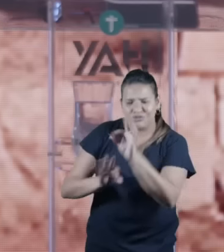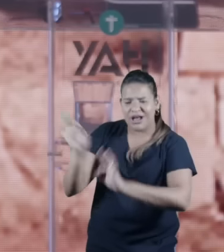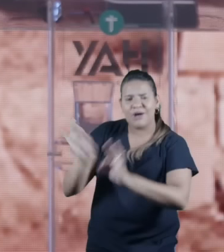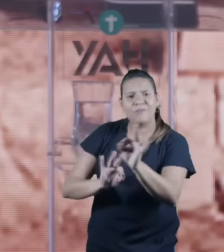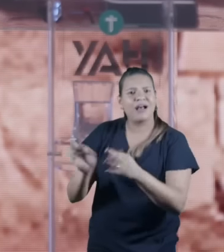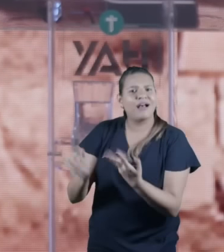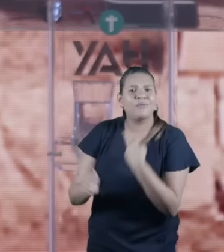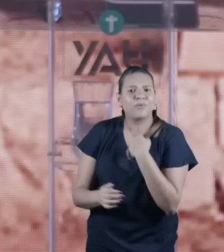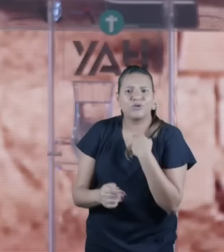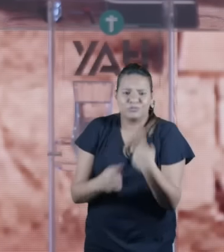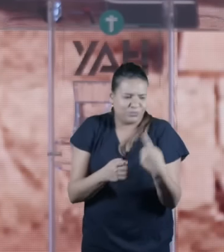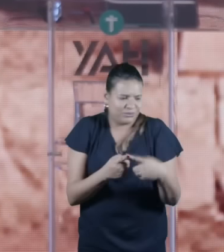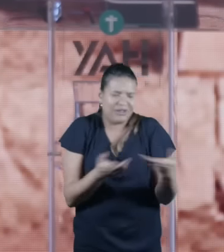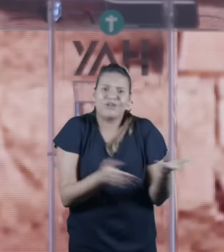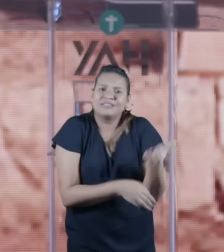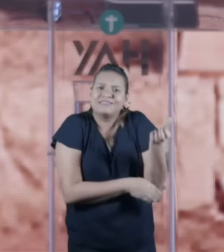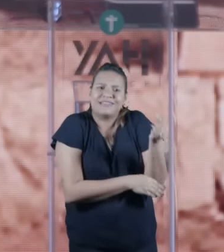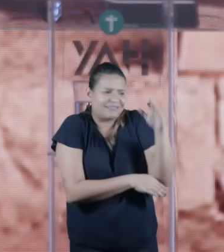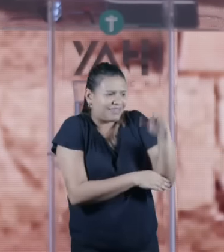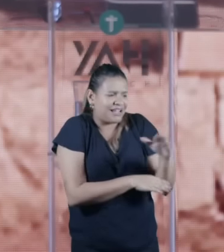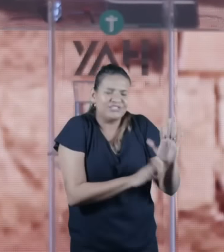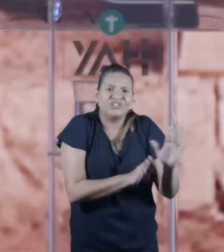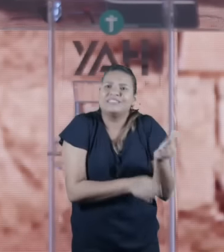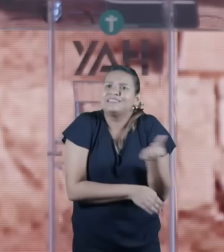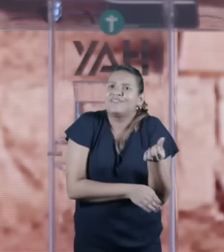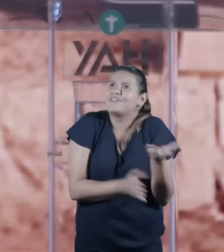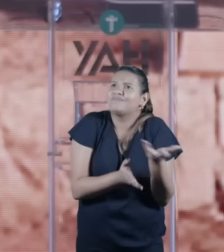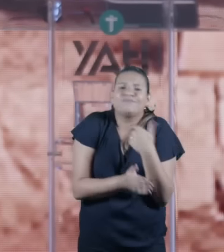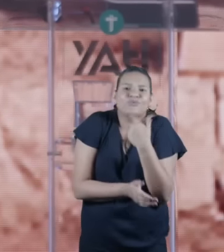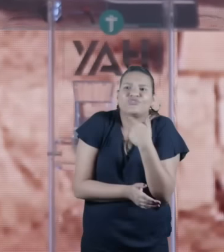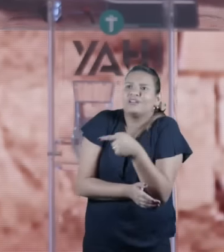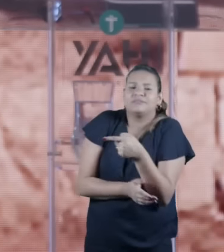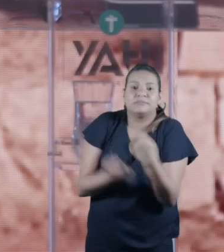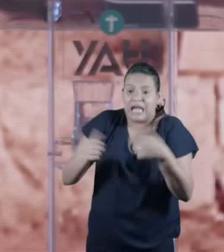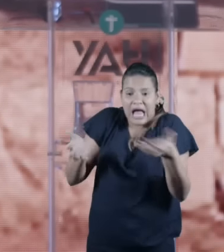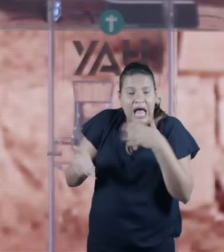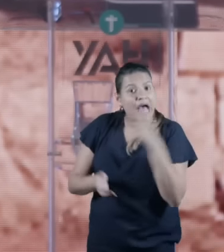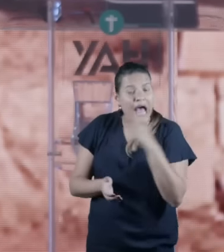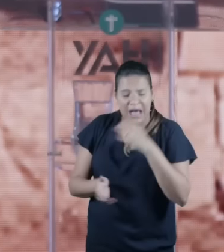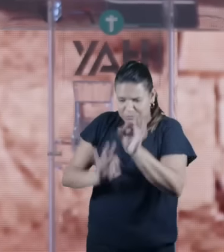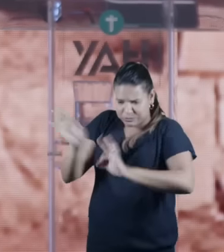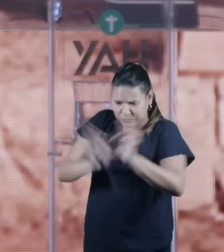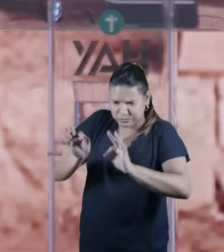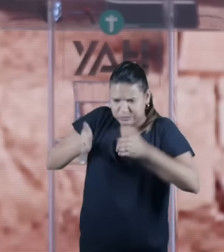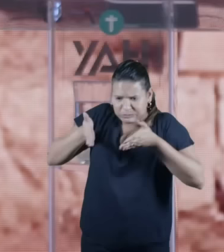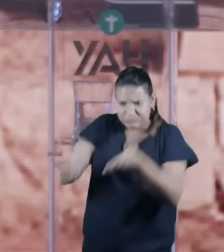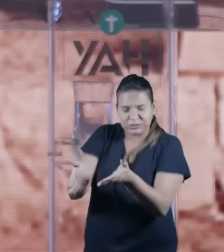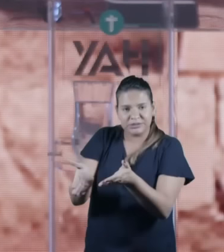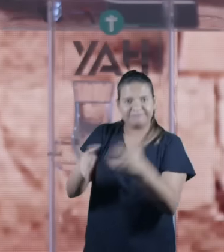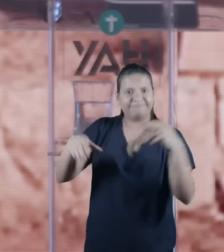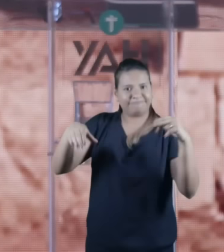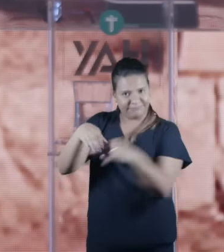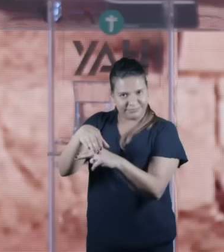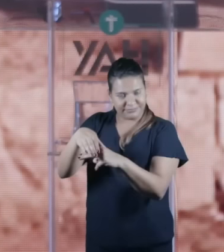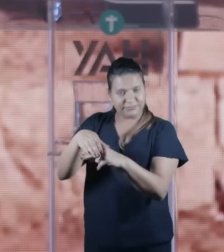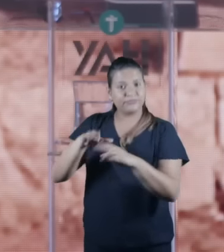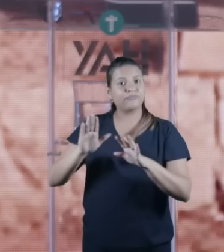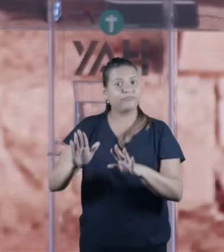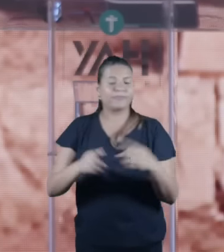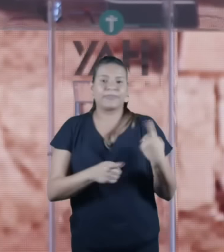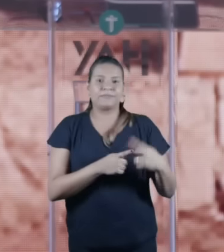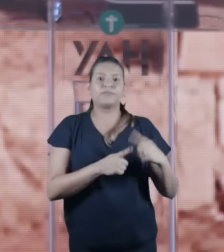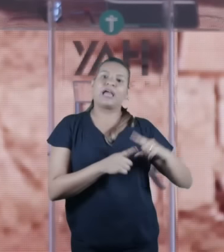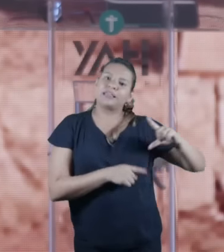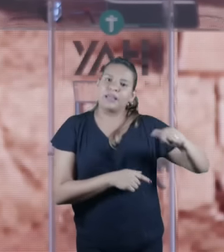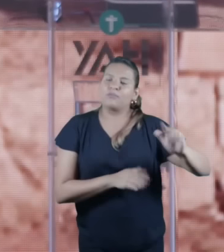esperando dias e dias e dias para ser sepultado tem que sepultar ele rápido e os romanos também sabiam disso quando